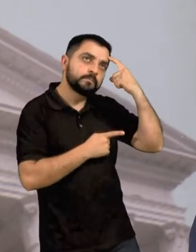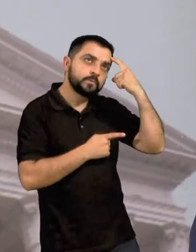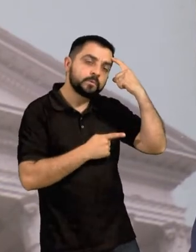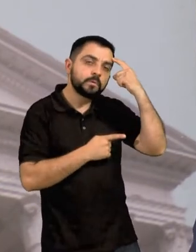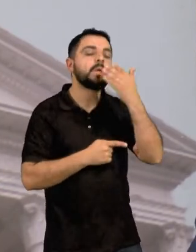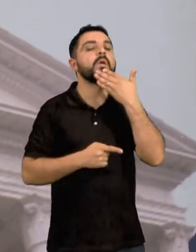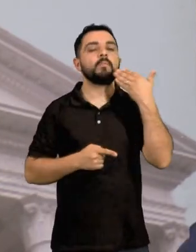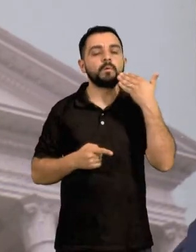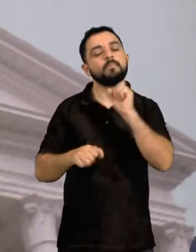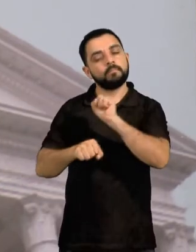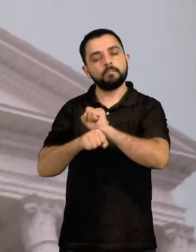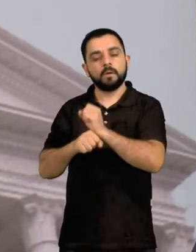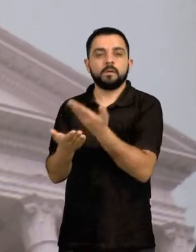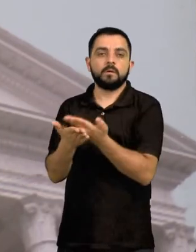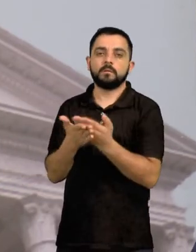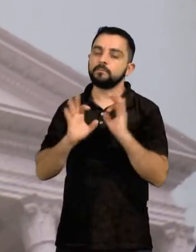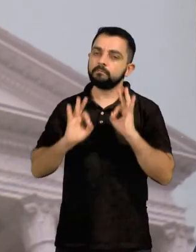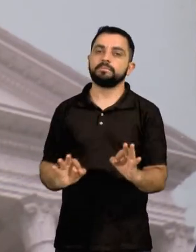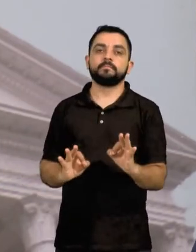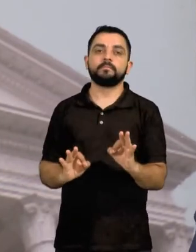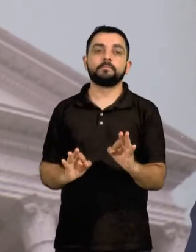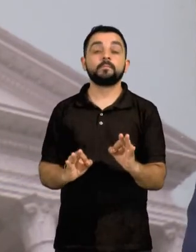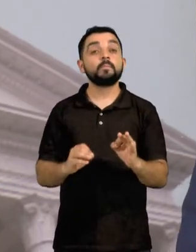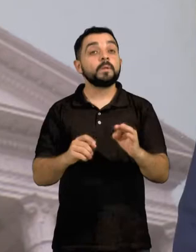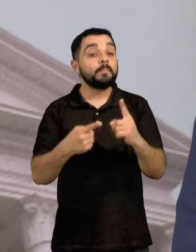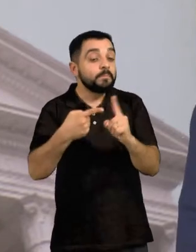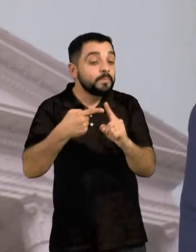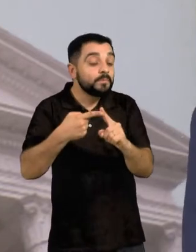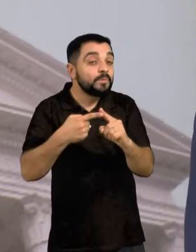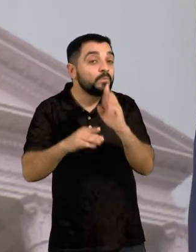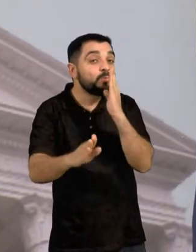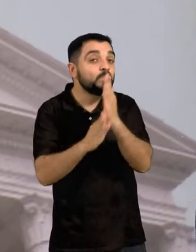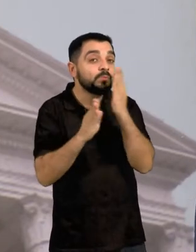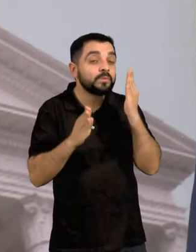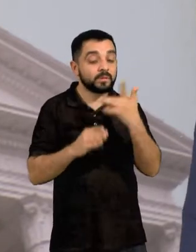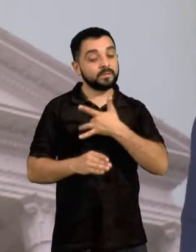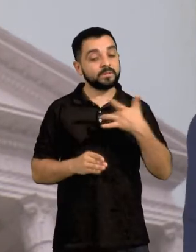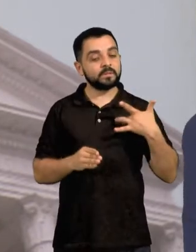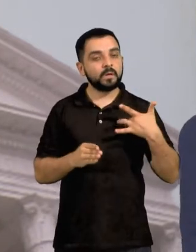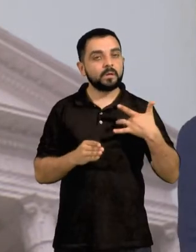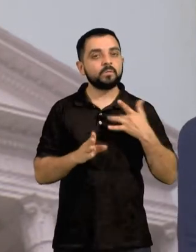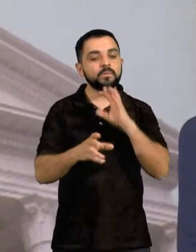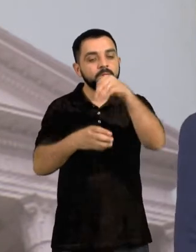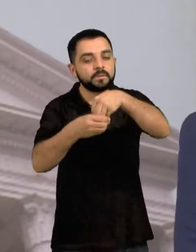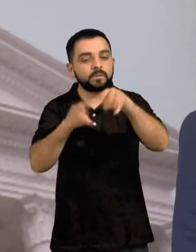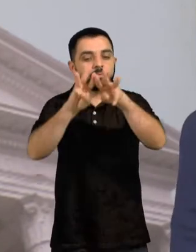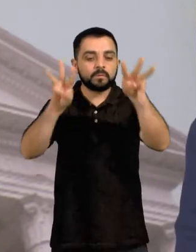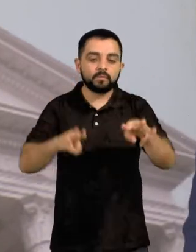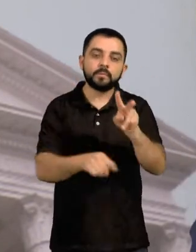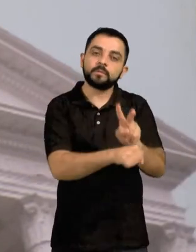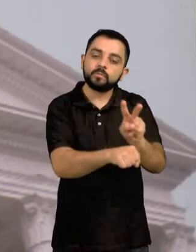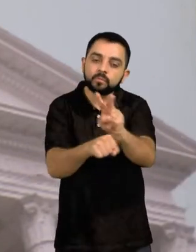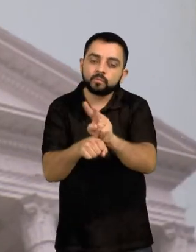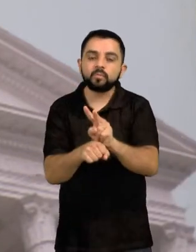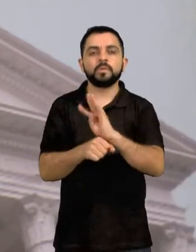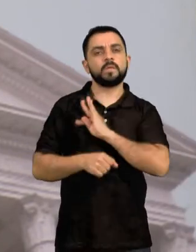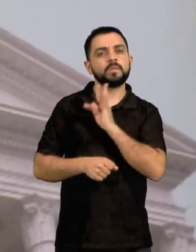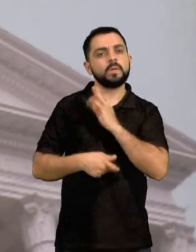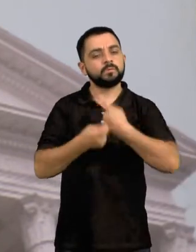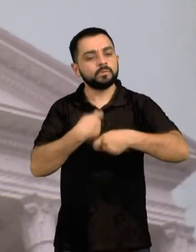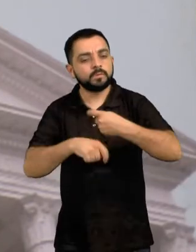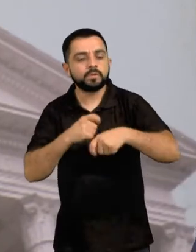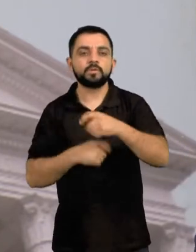melhor caminho. Era a melhor medida, em primeiro lugar, para preservarmos a saúde da nossa comunidade, servidores técnico-administrativos, docentes,